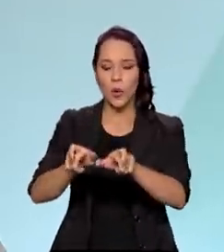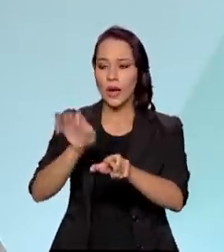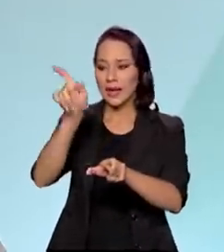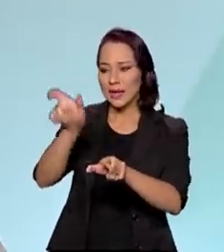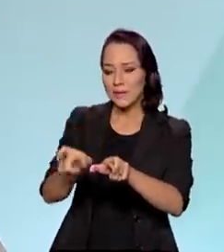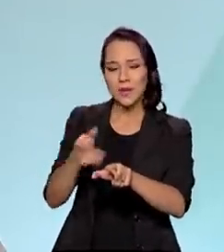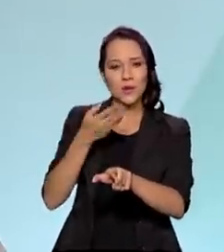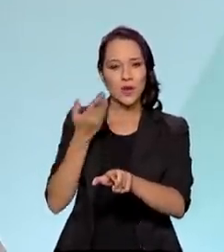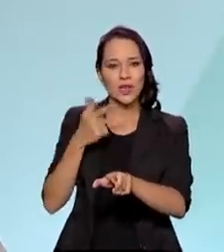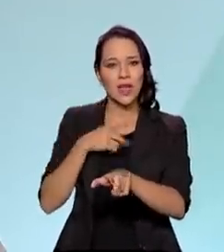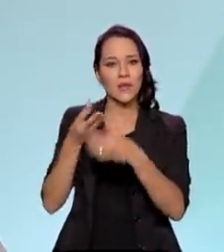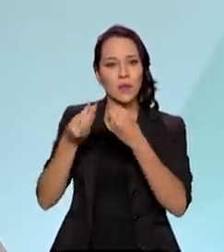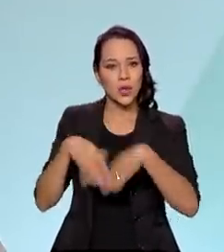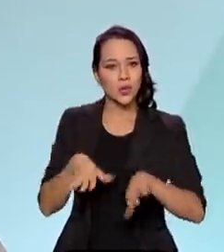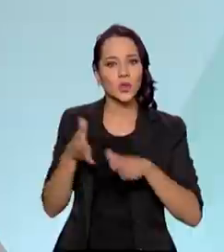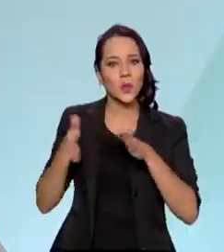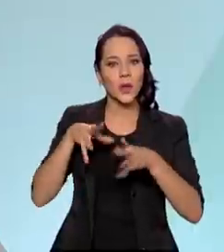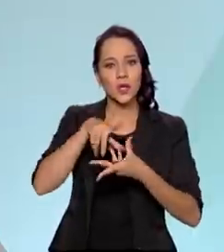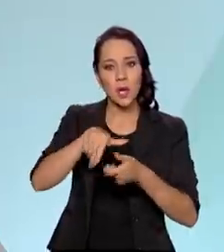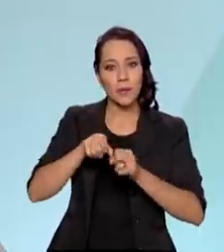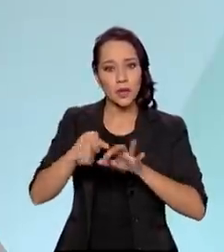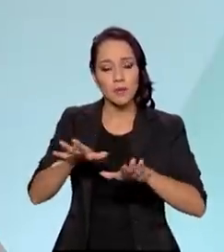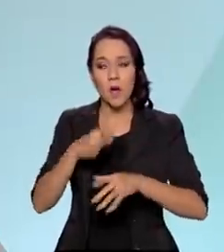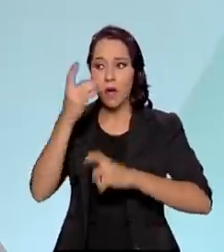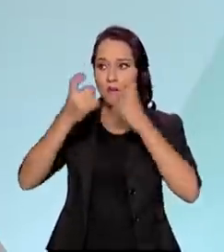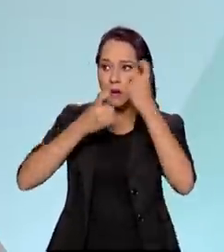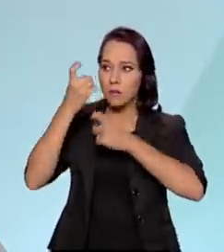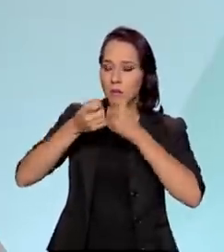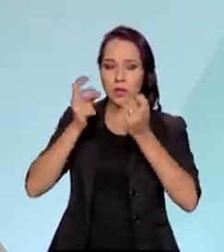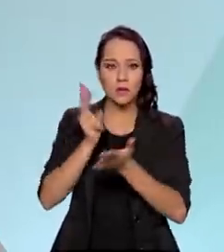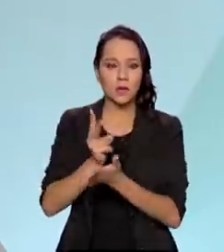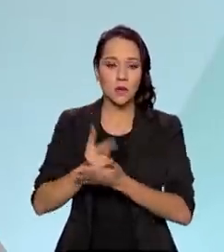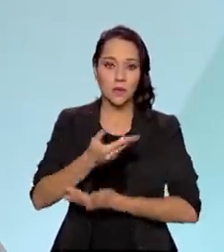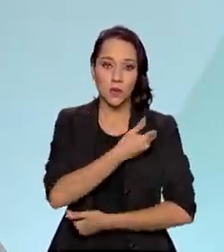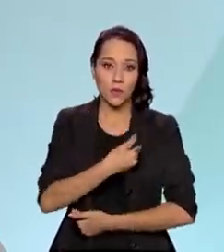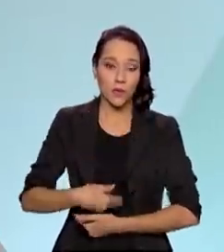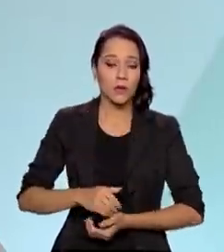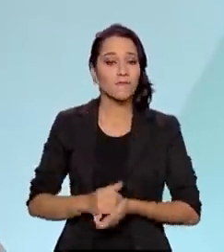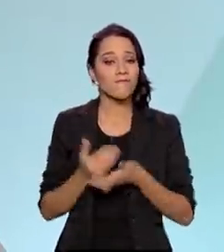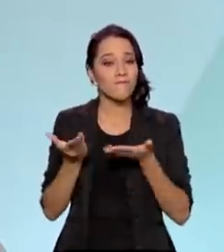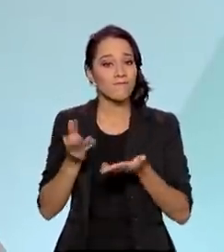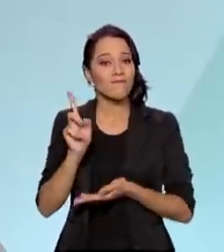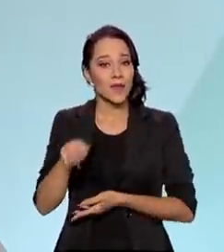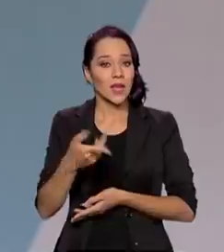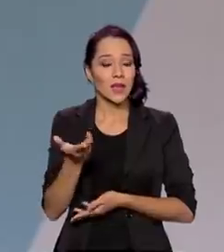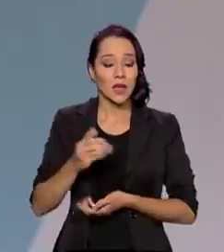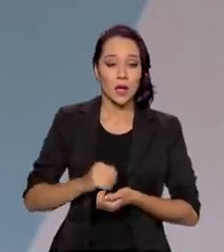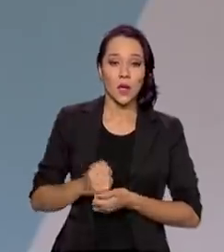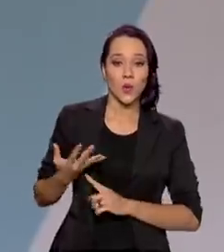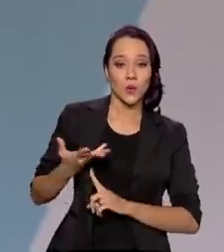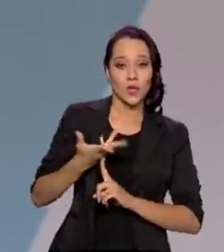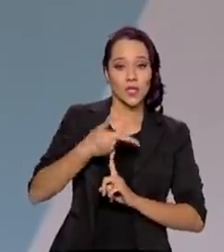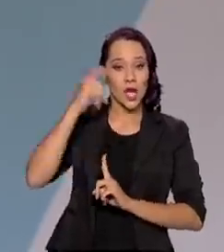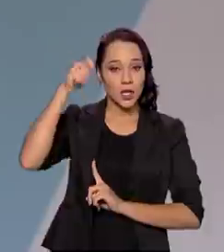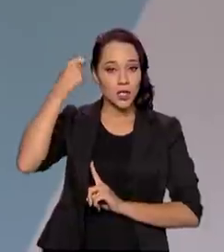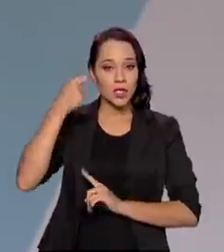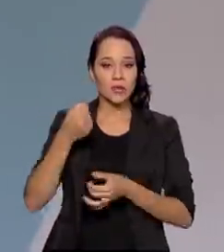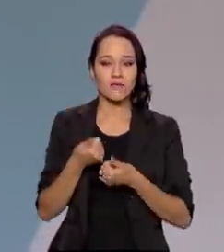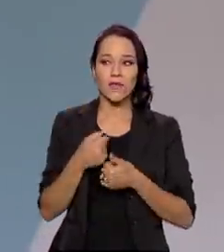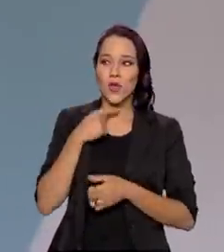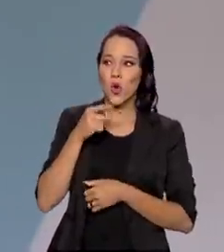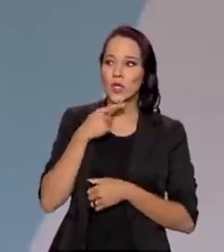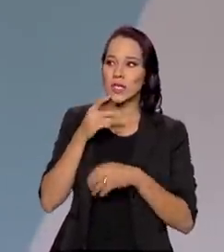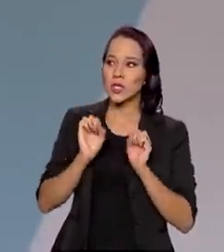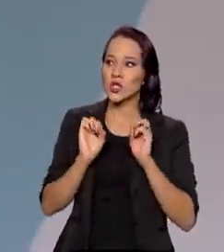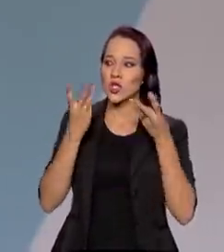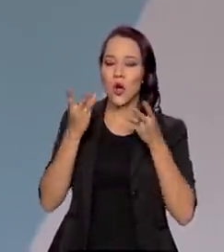forma, foram prejudicadas com a pandemia, uma preocupação constante do governo, foi justamente isso. Então, os artistas que ficaram impedidos